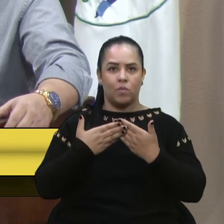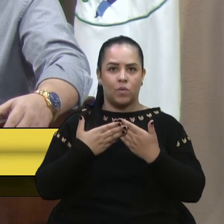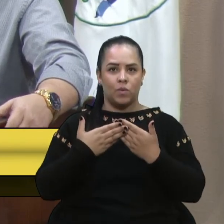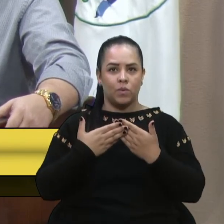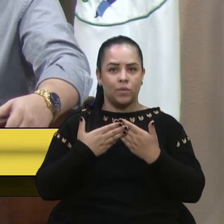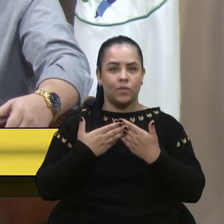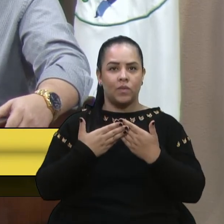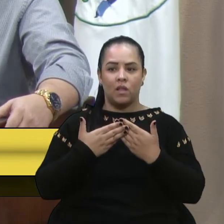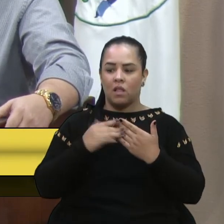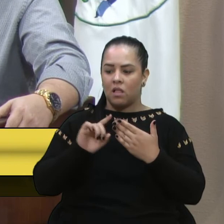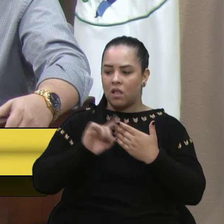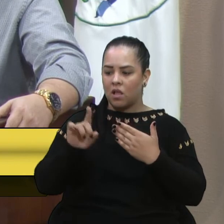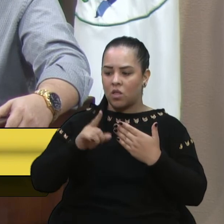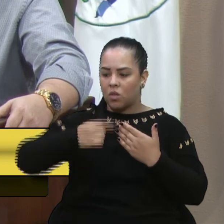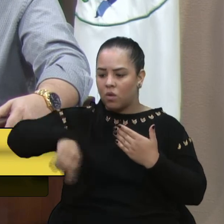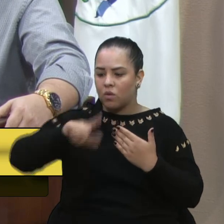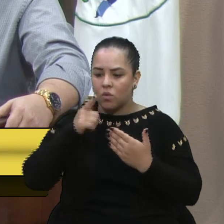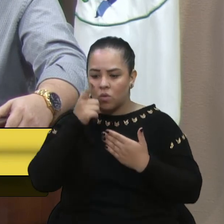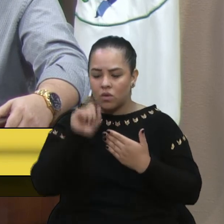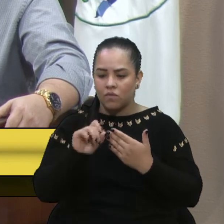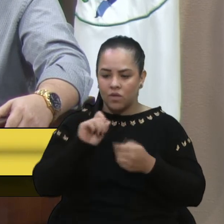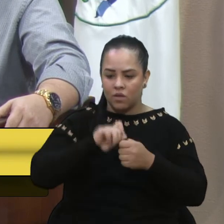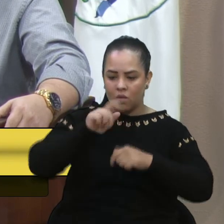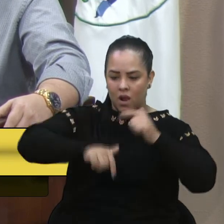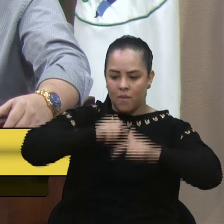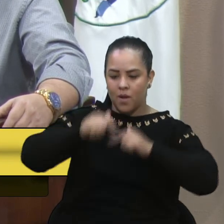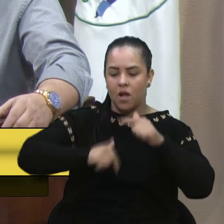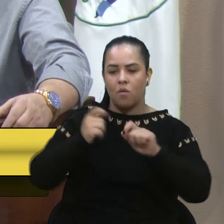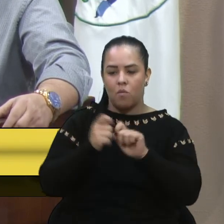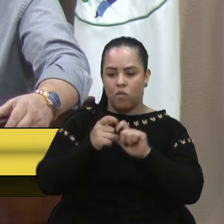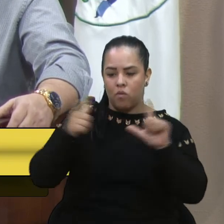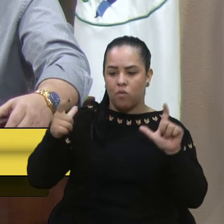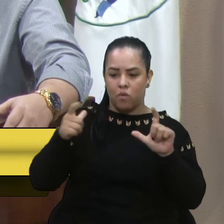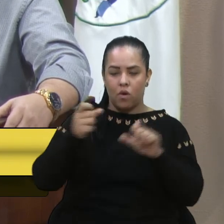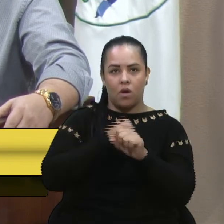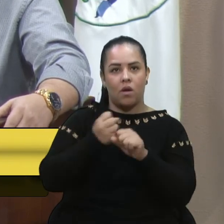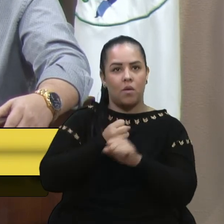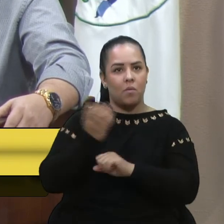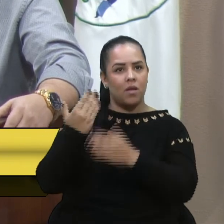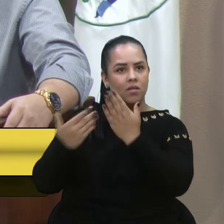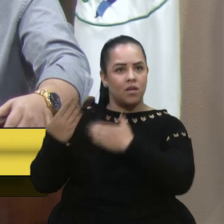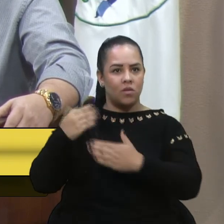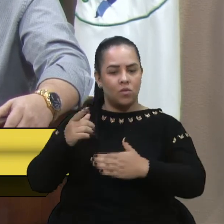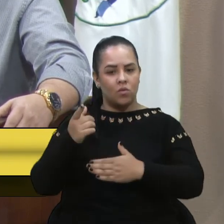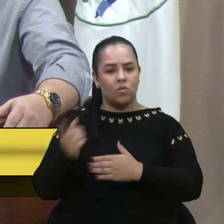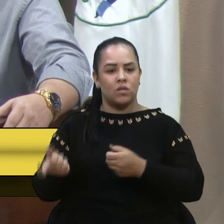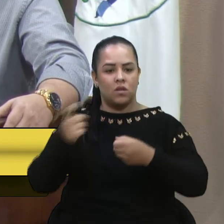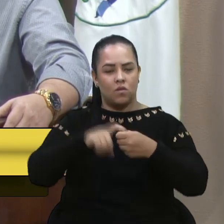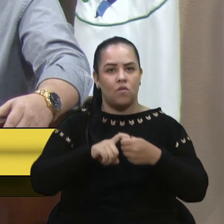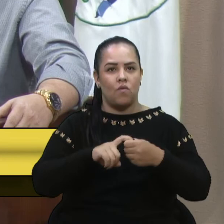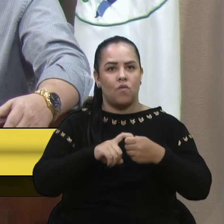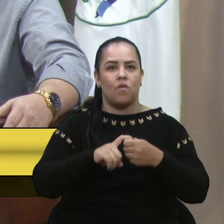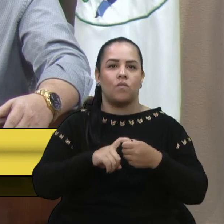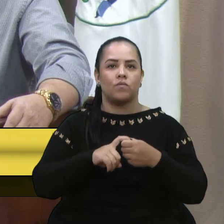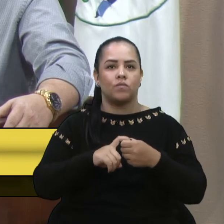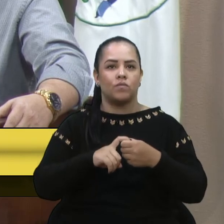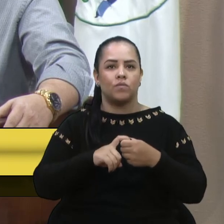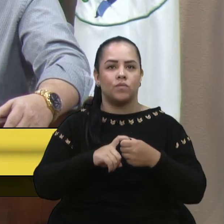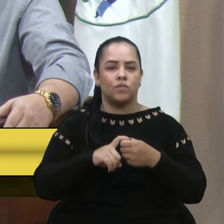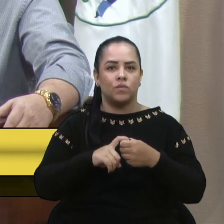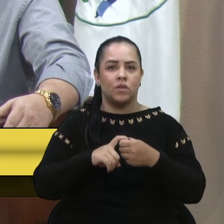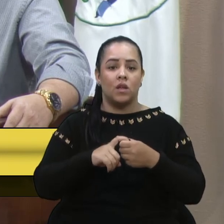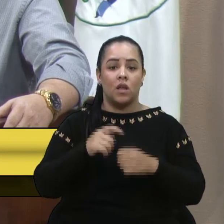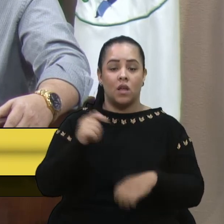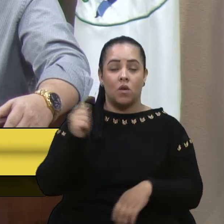de lá para cá a gente conseguiu fazer um grande trabalho no ano passado e em agosto elas conseguiram retornar. Falo e repito aqui,